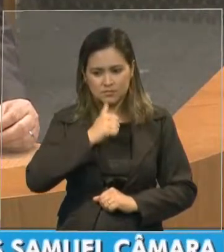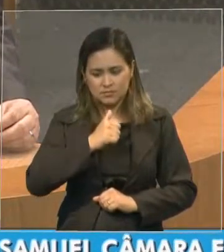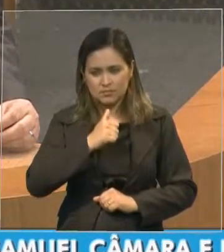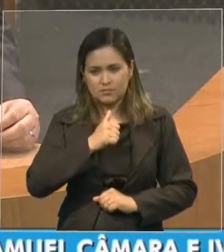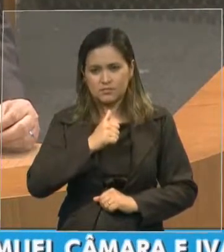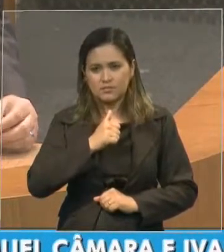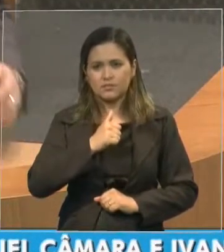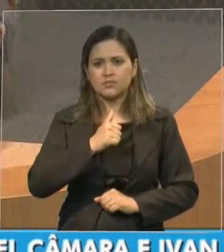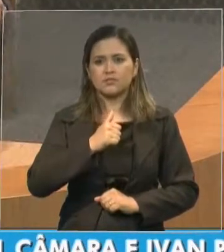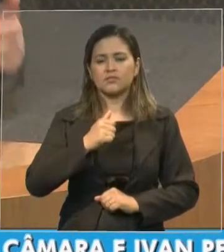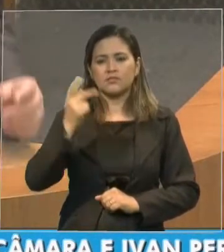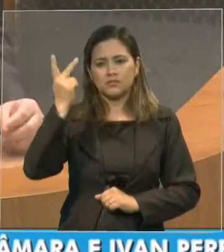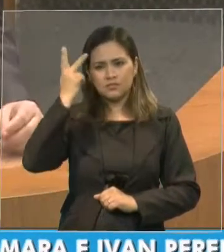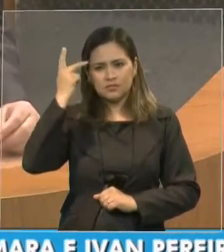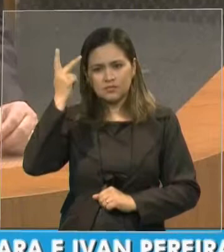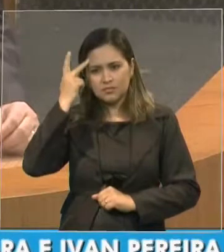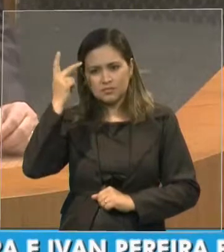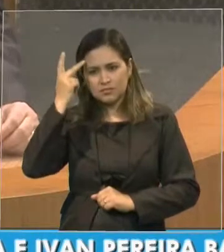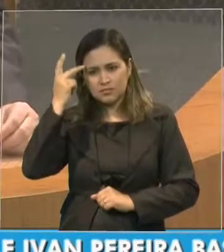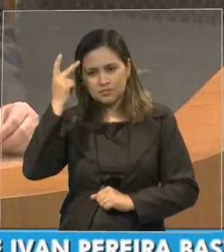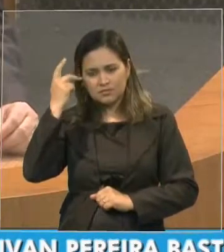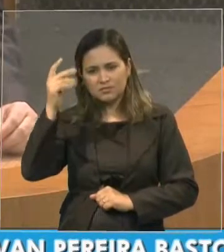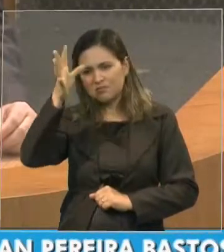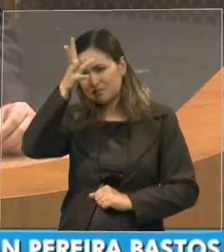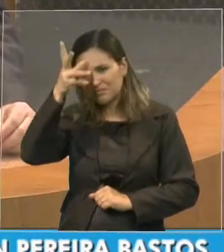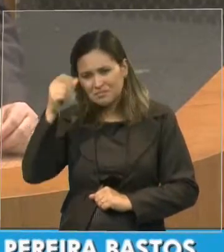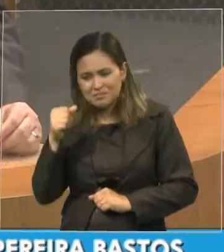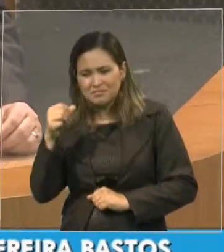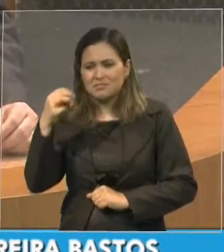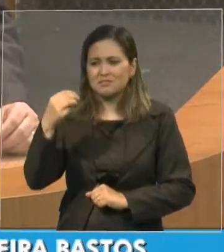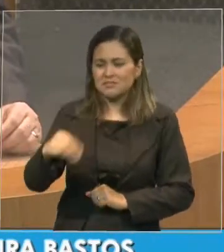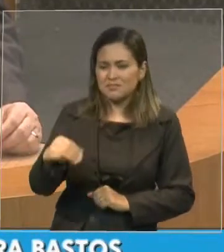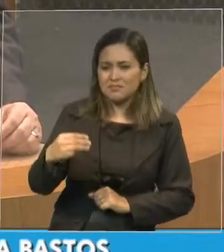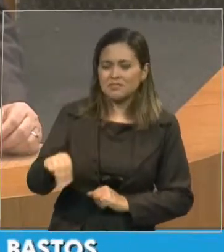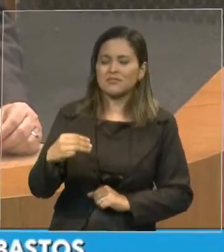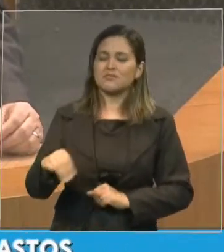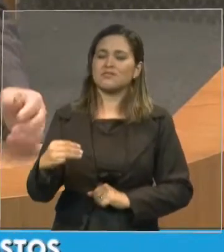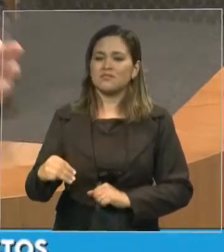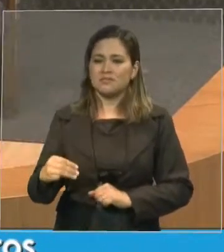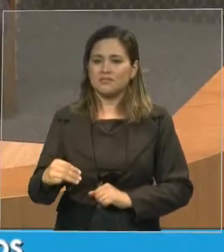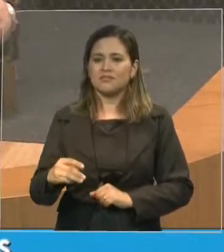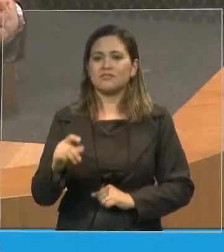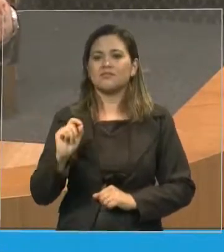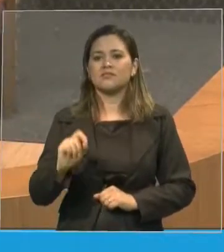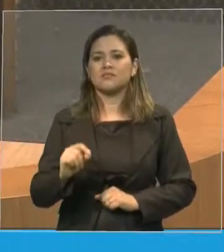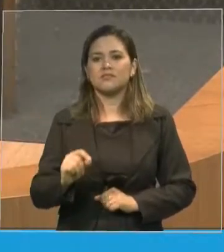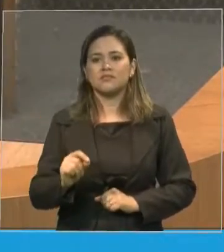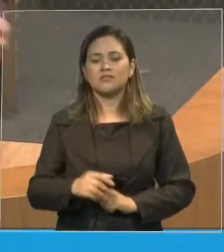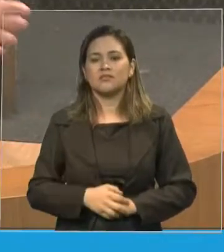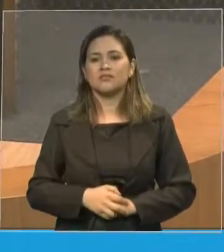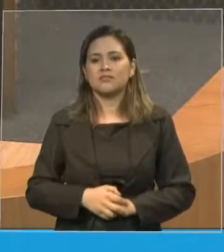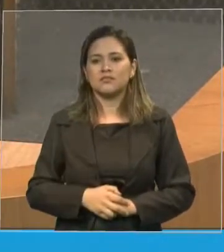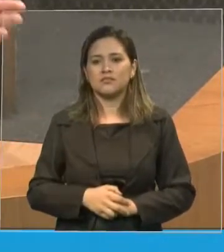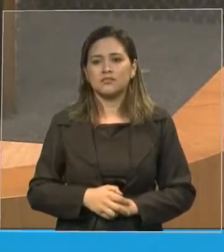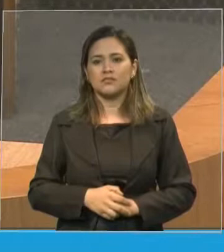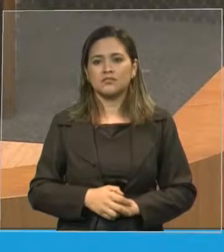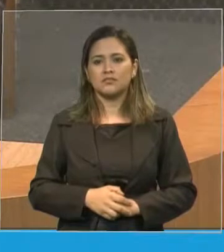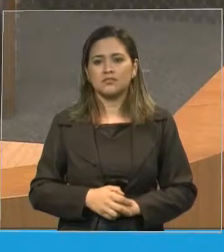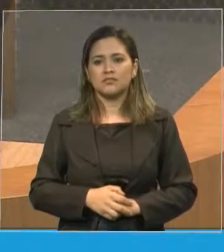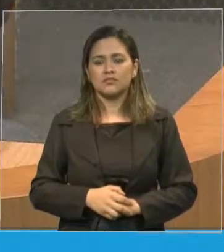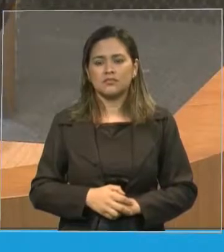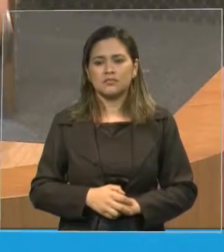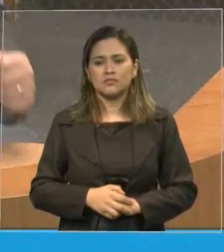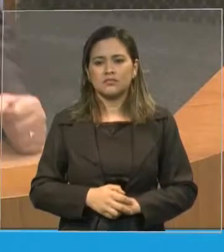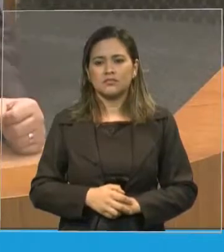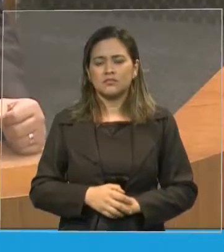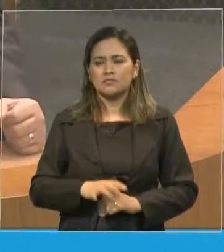mais nortista, mais amazônida, e que eu, no mínimo, metade de tudo que sou,